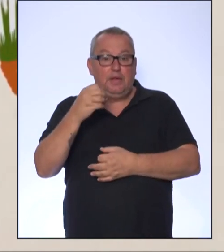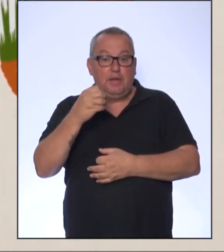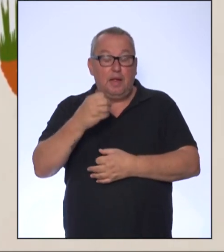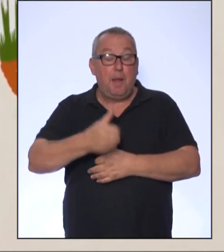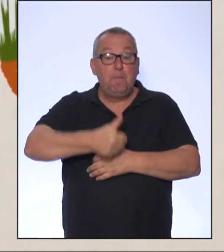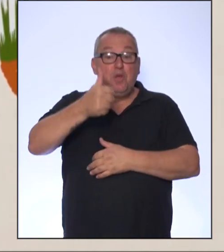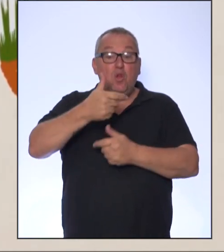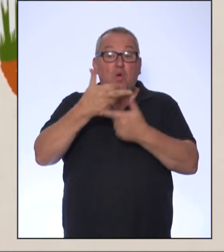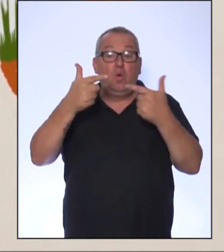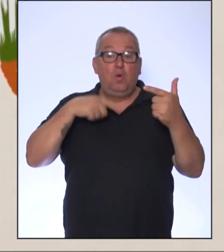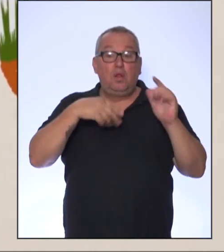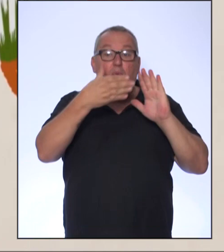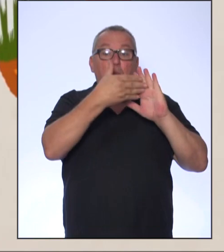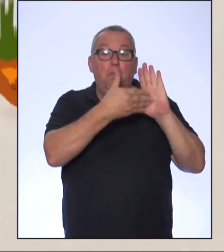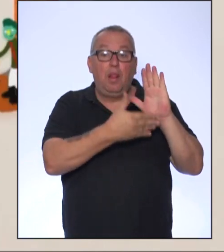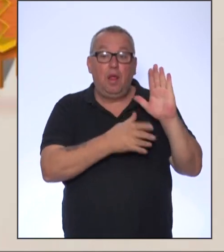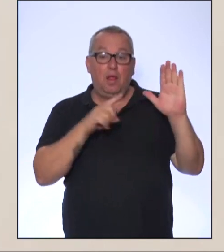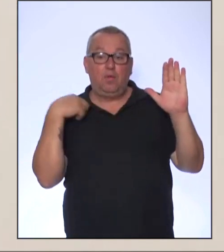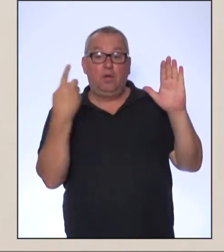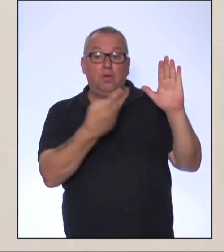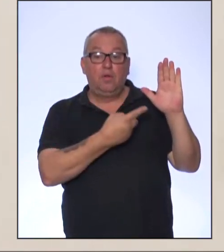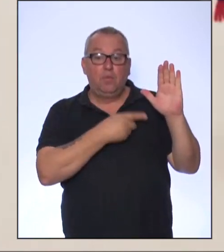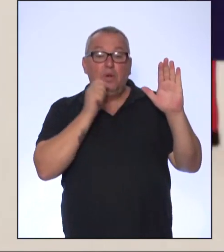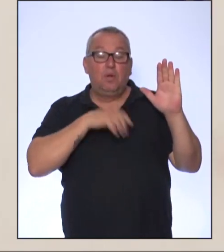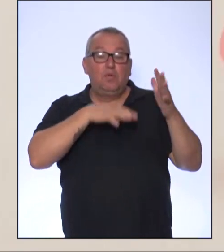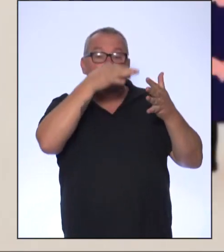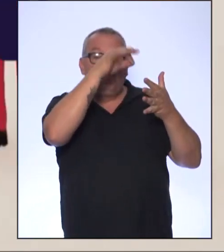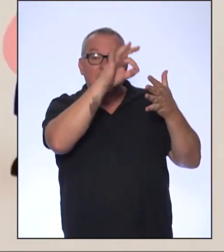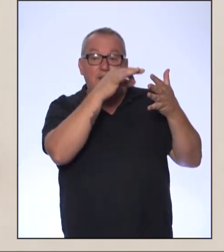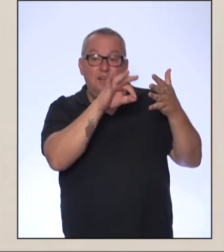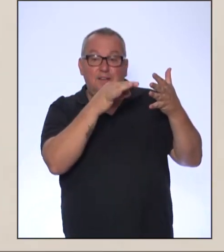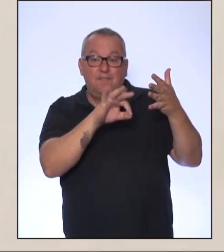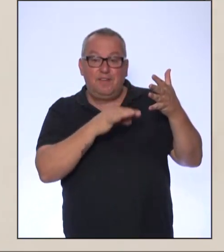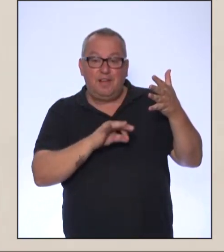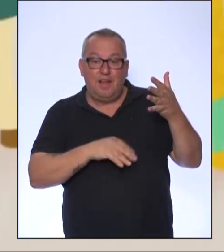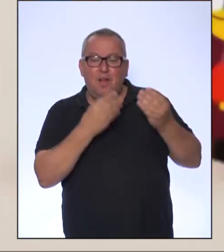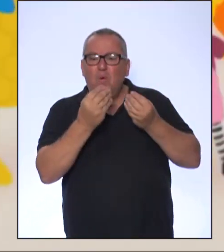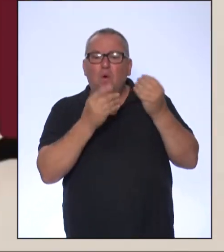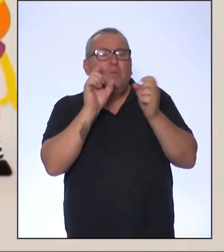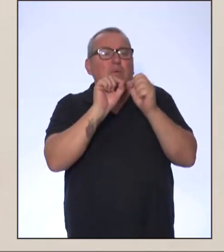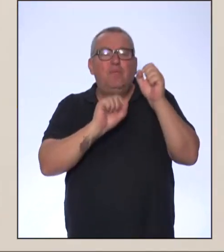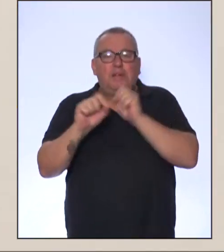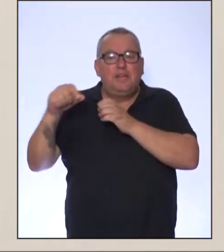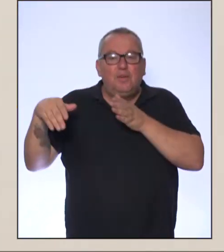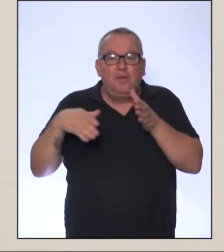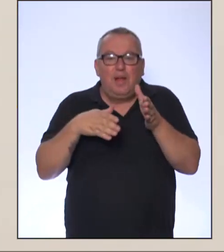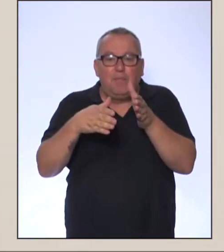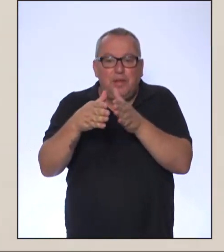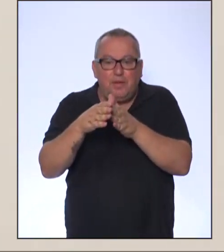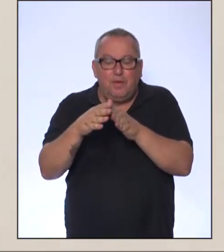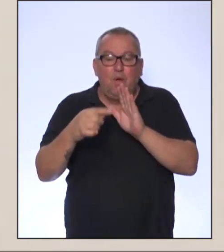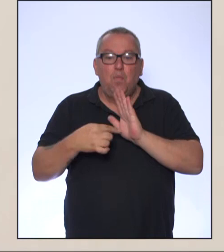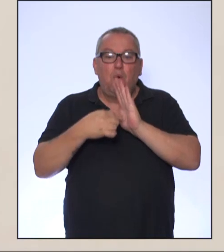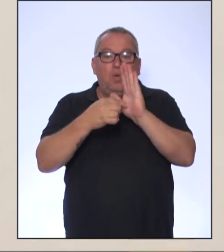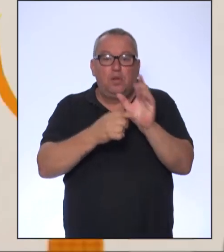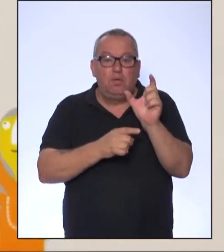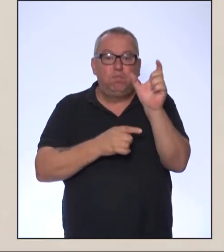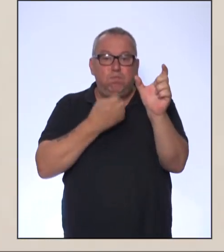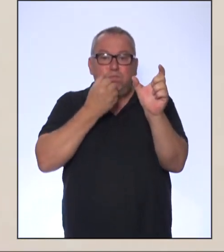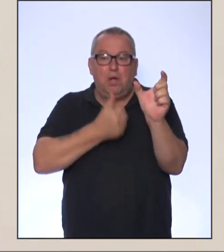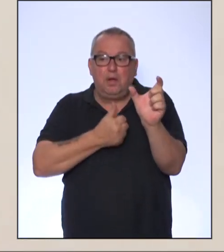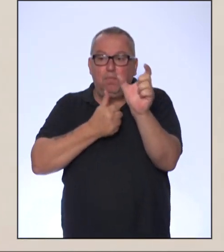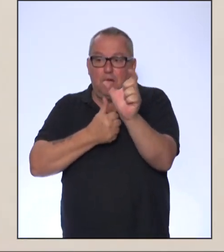coisa de se ter um plano é que nós podemos checar como estamos indo ao longo do caminho, mostrando as partes em que fomos bem